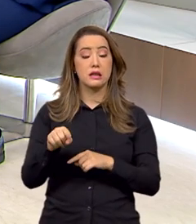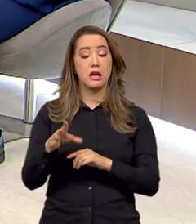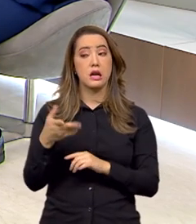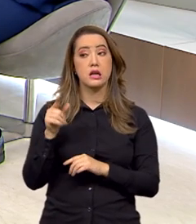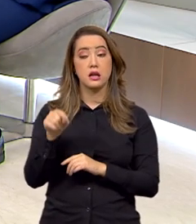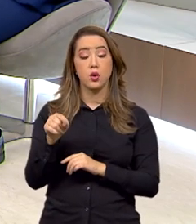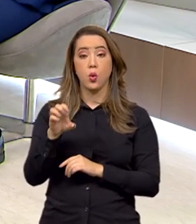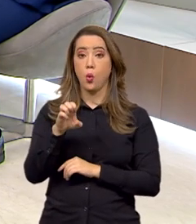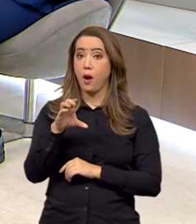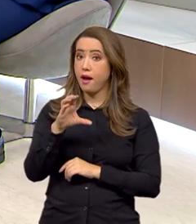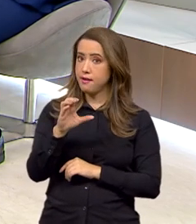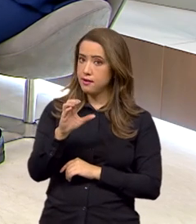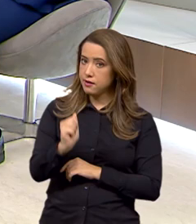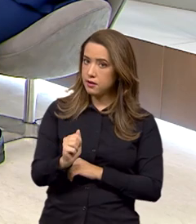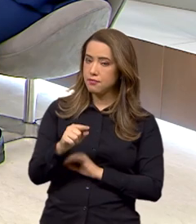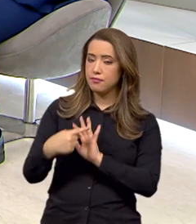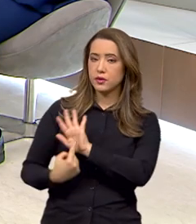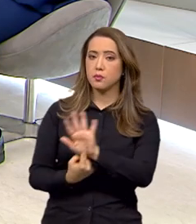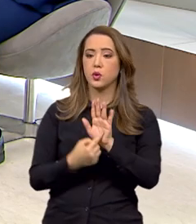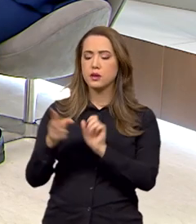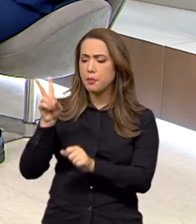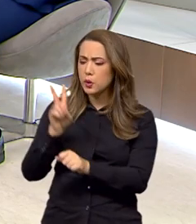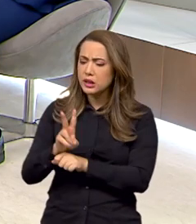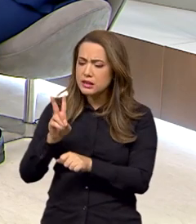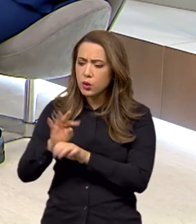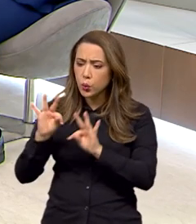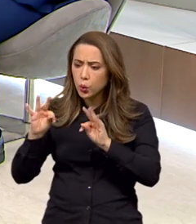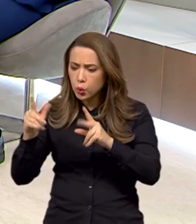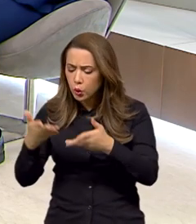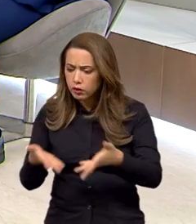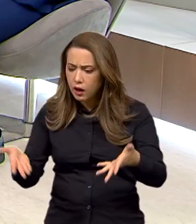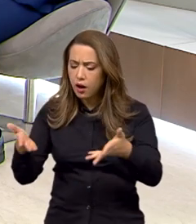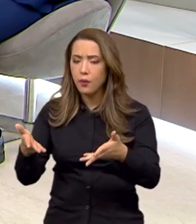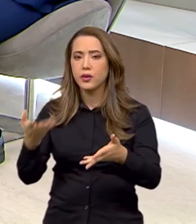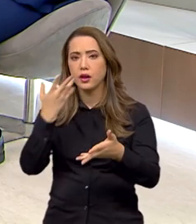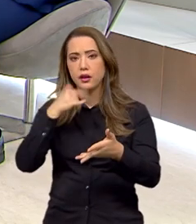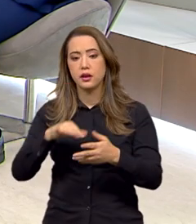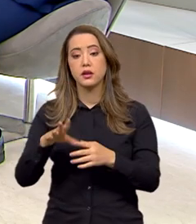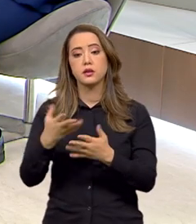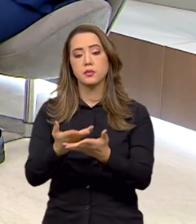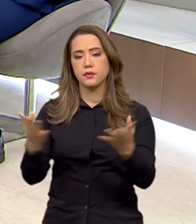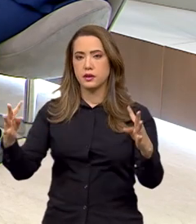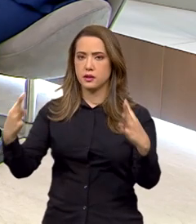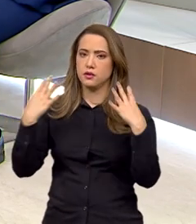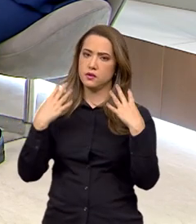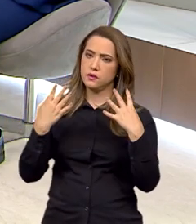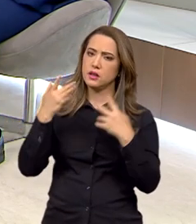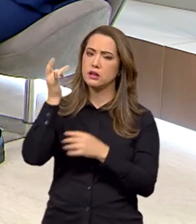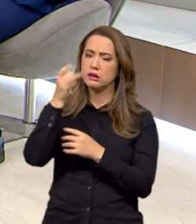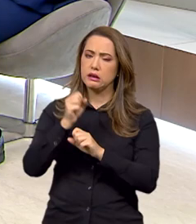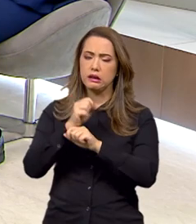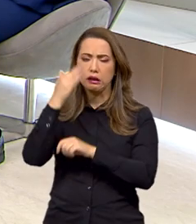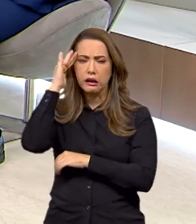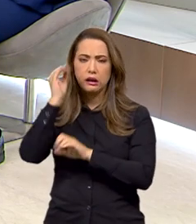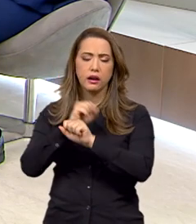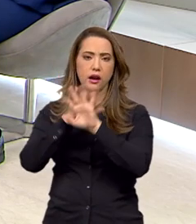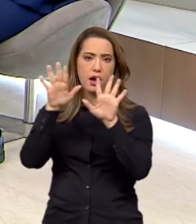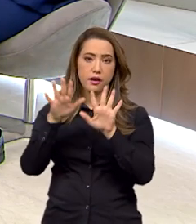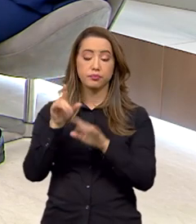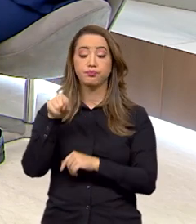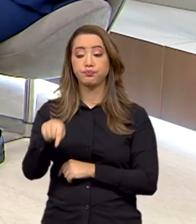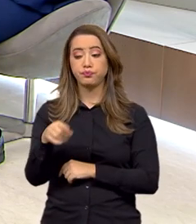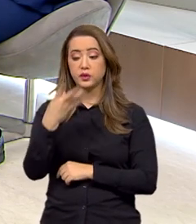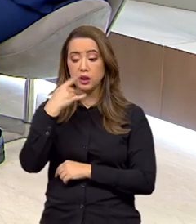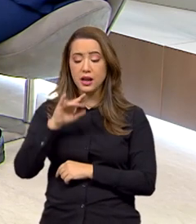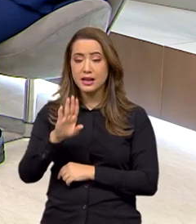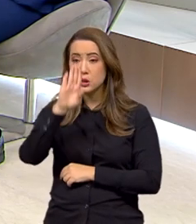bojo a doutrina da proteção integral, para aqueles que nos assistem entenderem de uma maneira mais clara. Coloca a criança